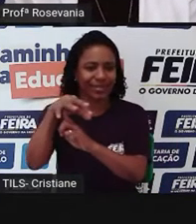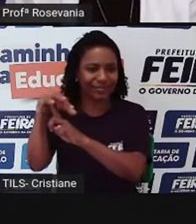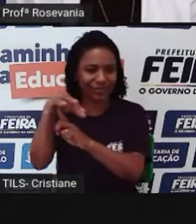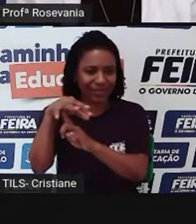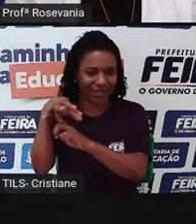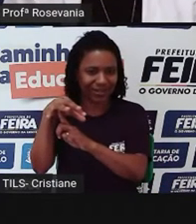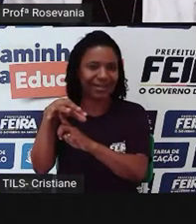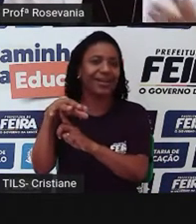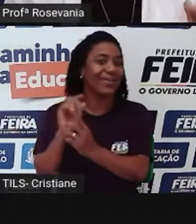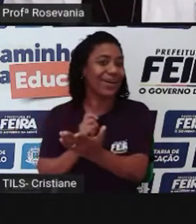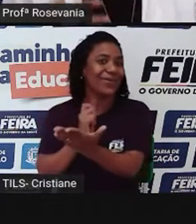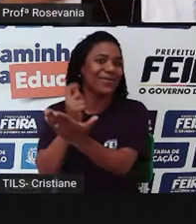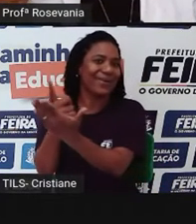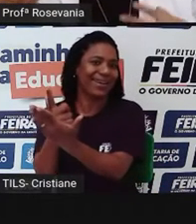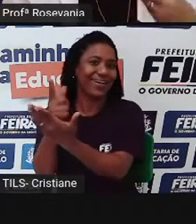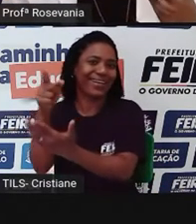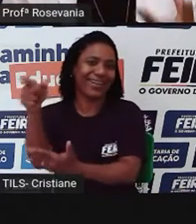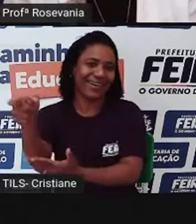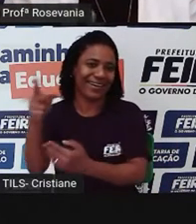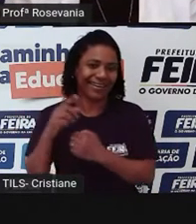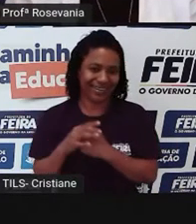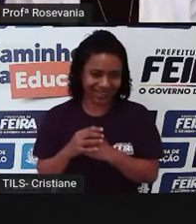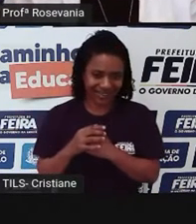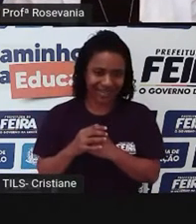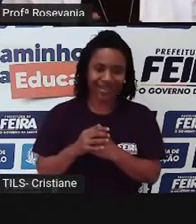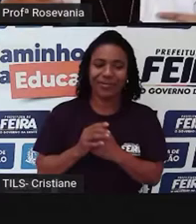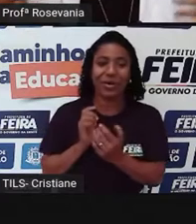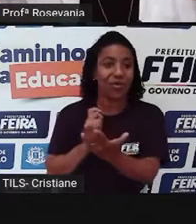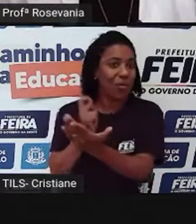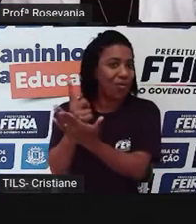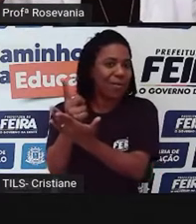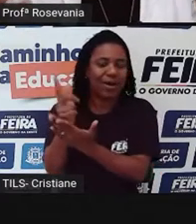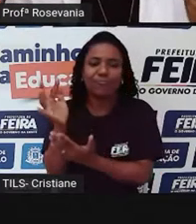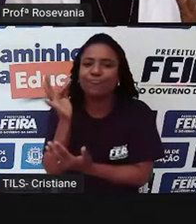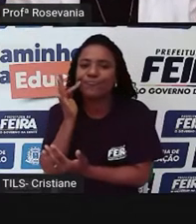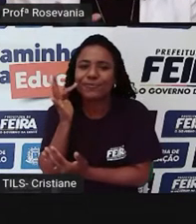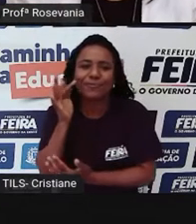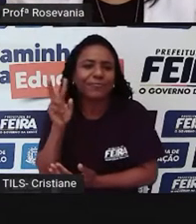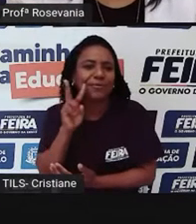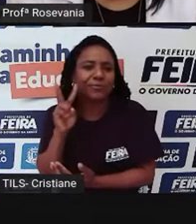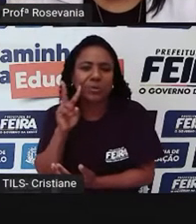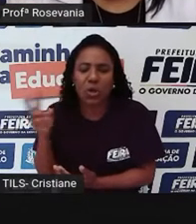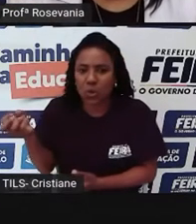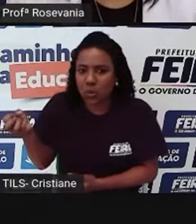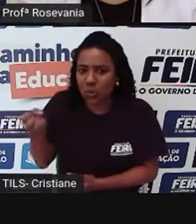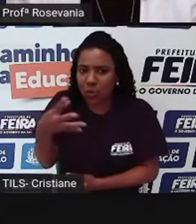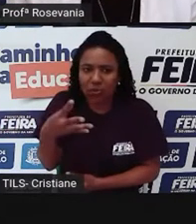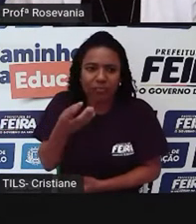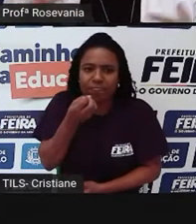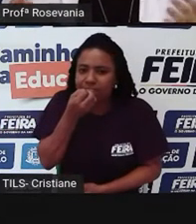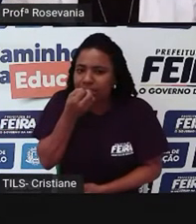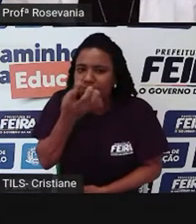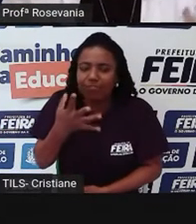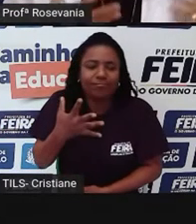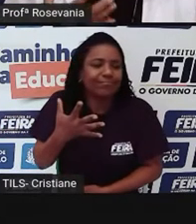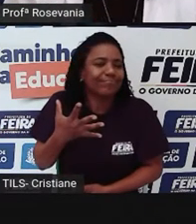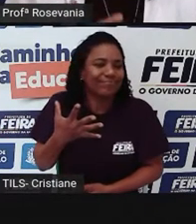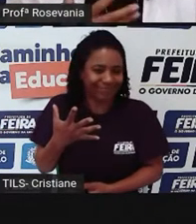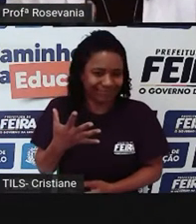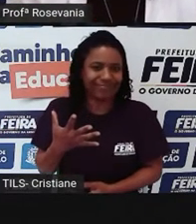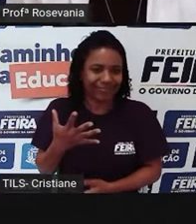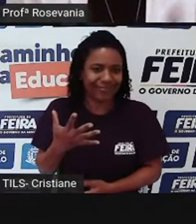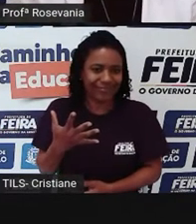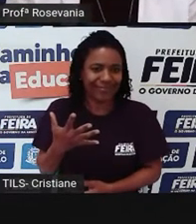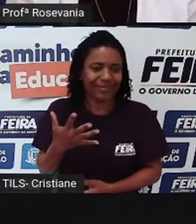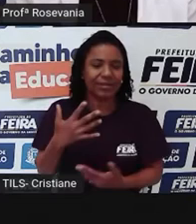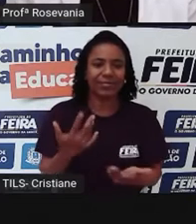eu vou na feira. Por quê? Porque eu compro ele mais fresquinho, ele chega, às vezes, no mesmo dia, diferente, às